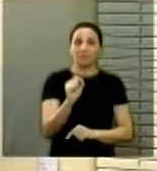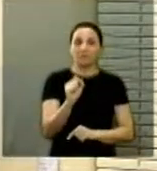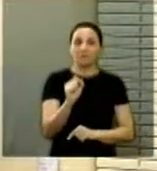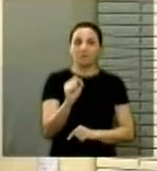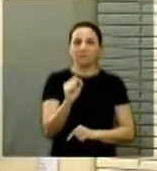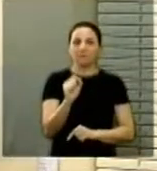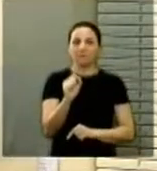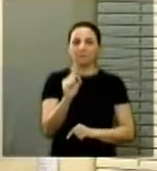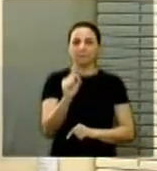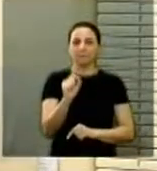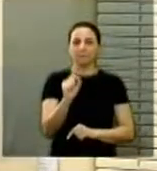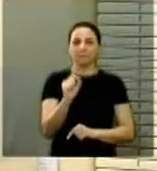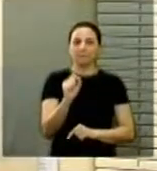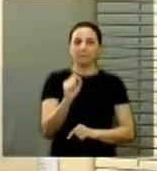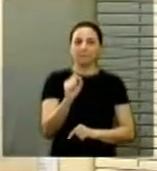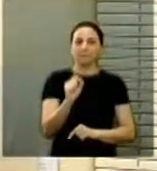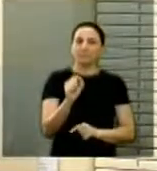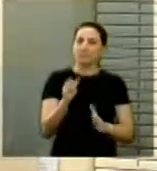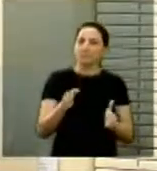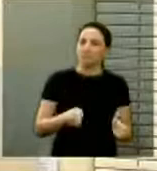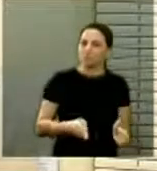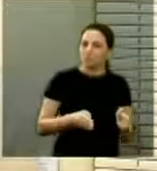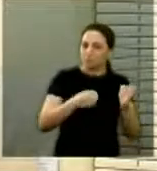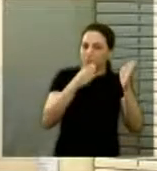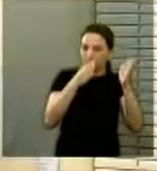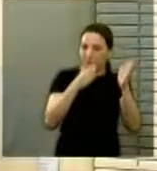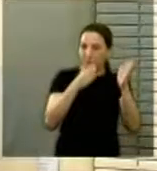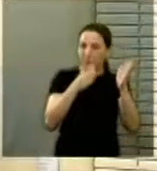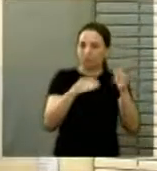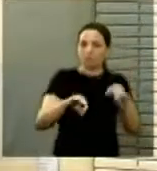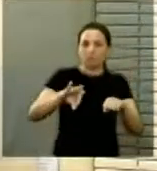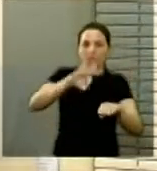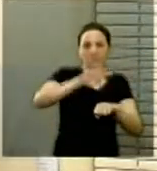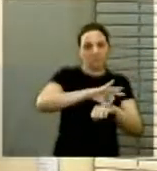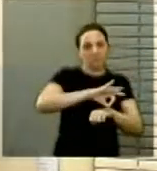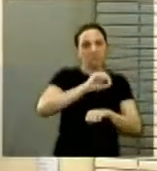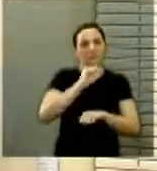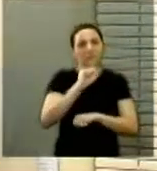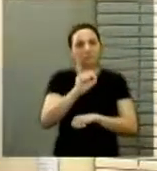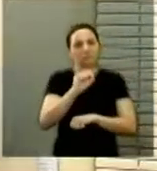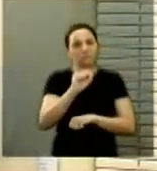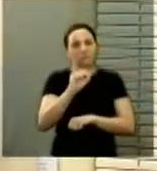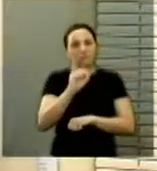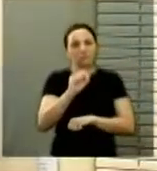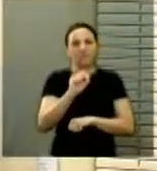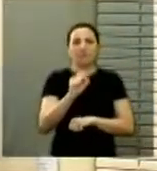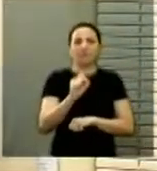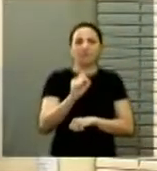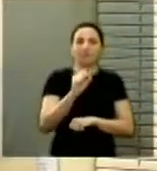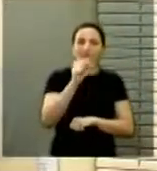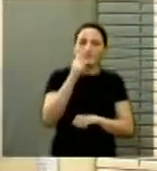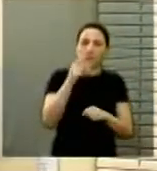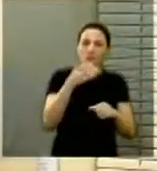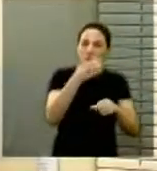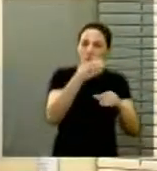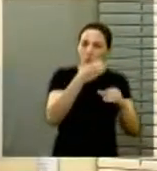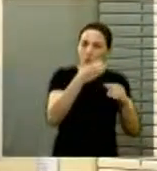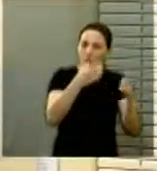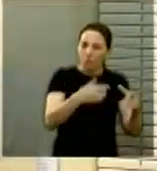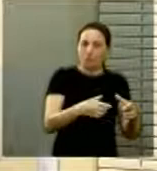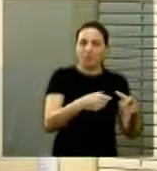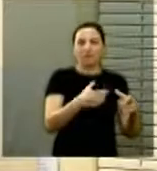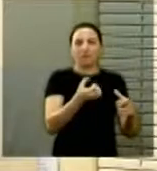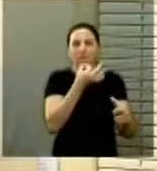do prédio dentro do lado centralizado, que fica a central de medicamentos aqui do município,